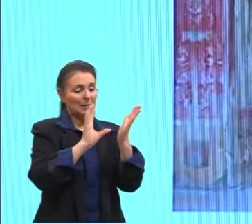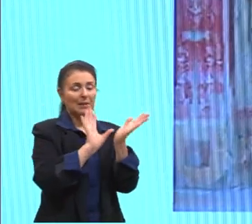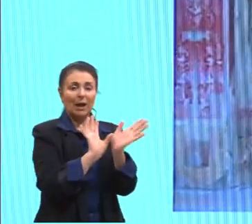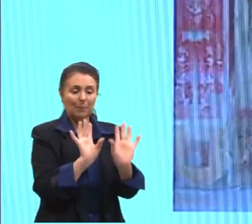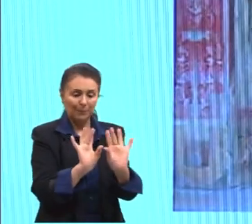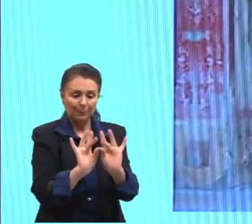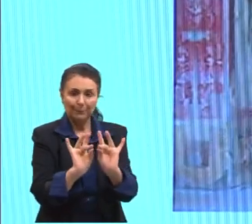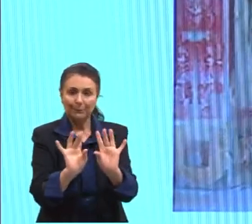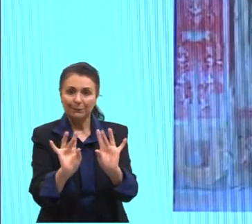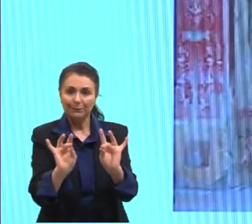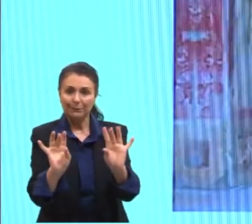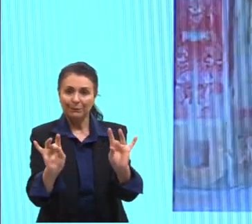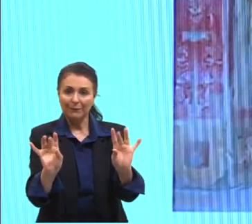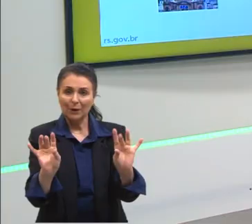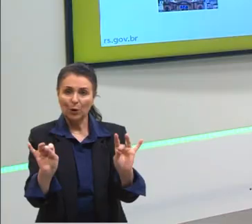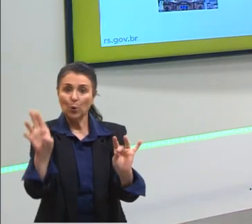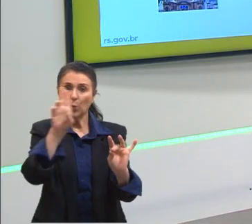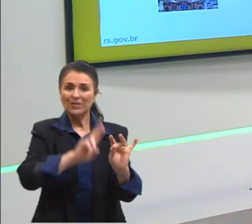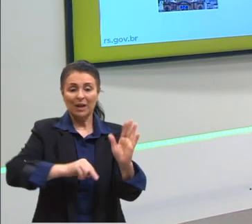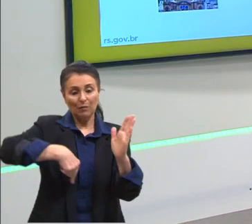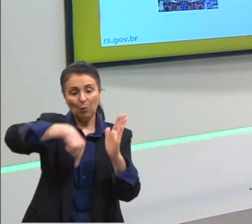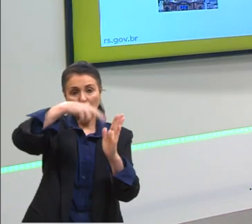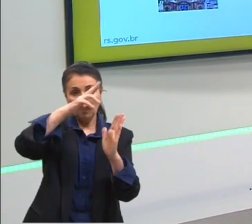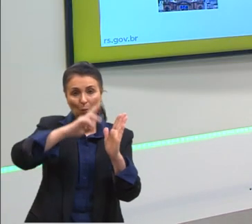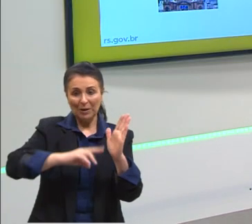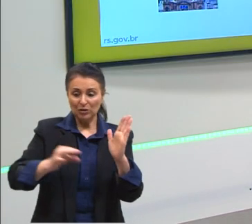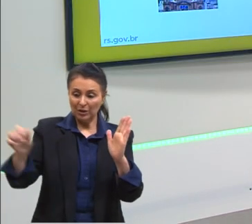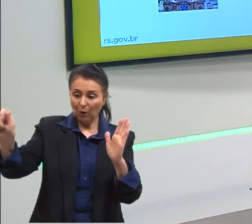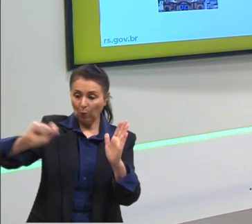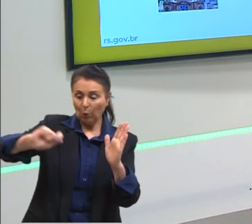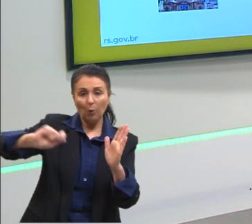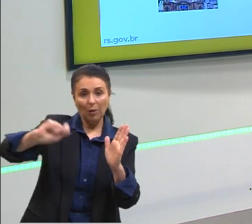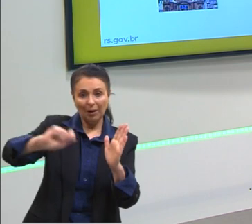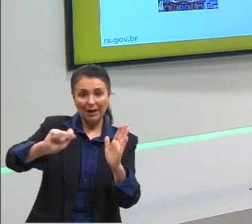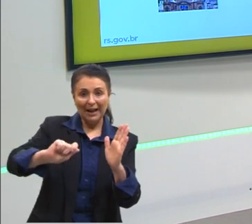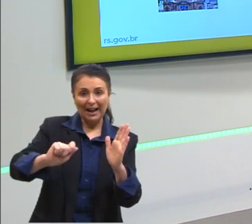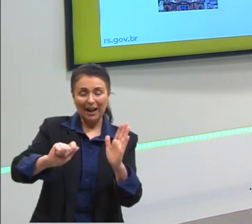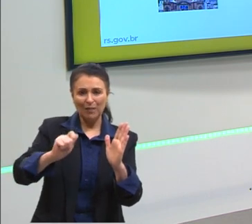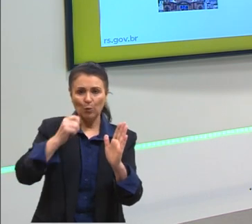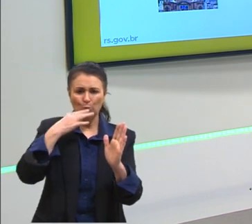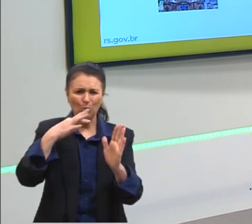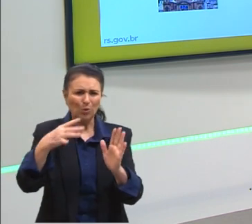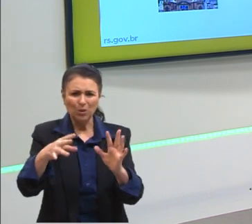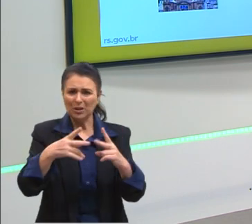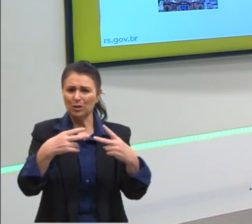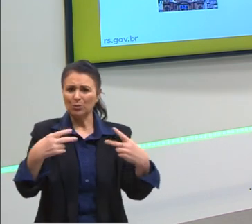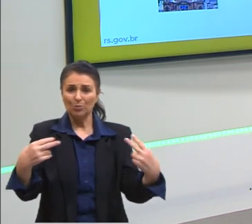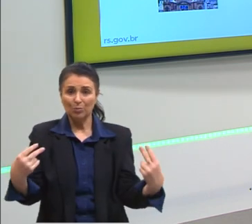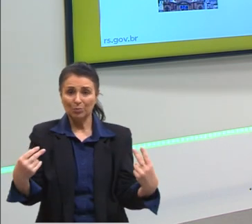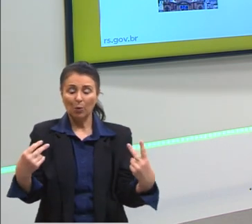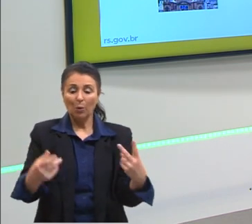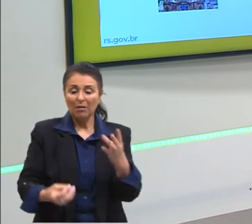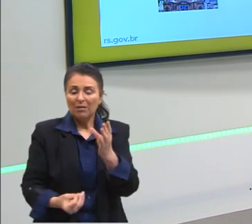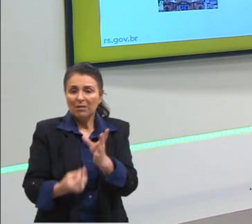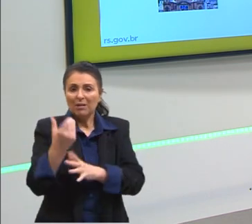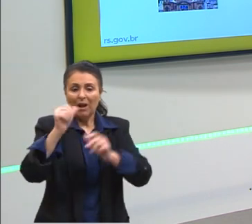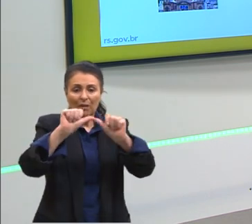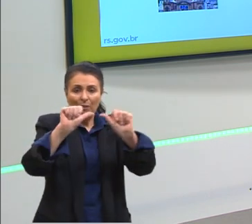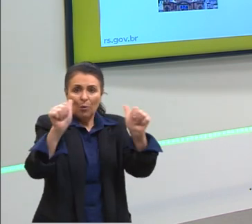através de um tingimento, colocando ali a tinta e criando, através disso, uma imagem